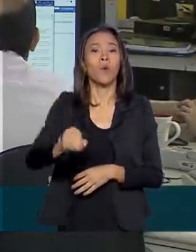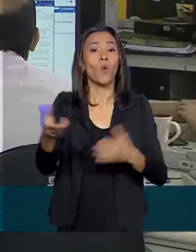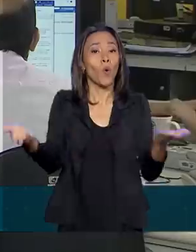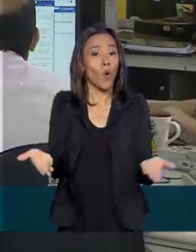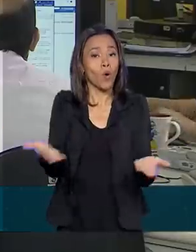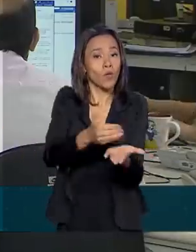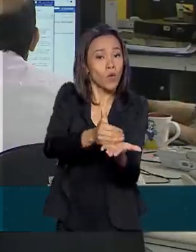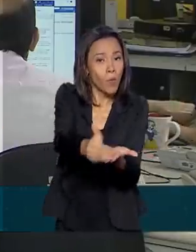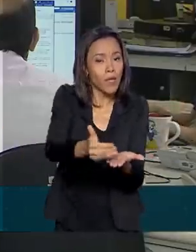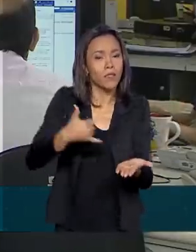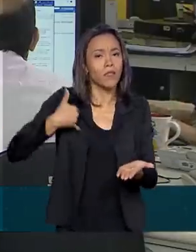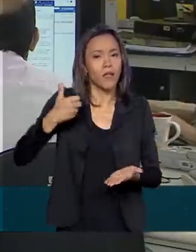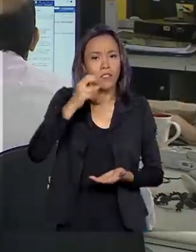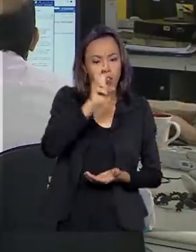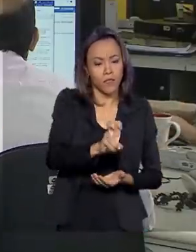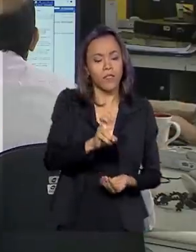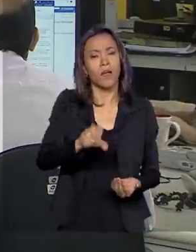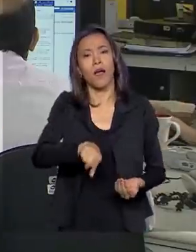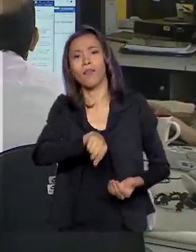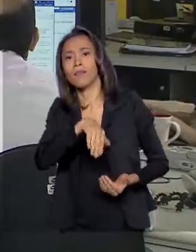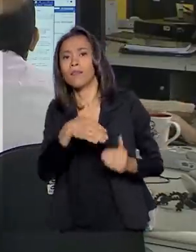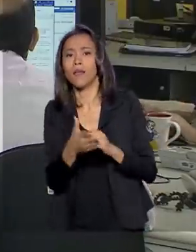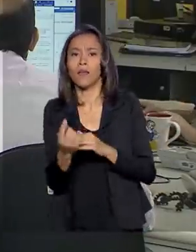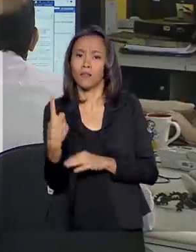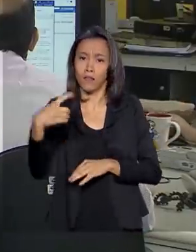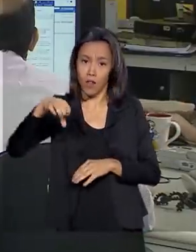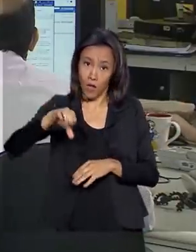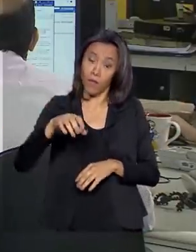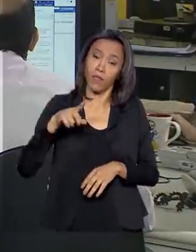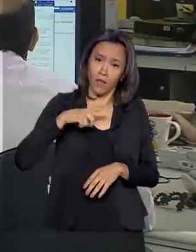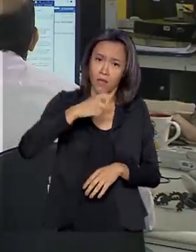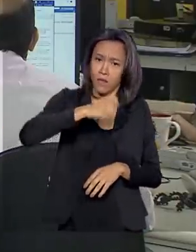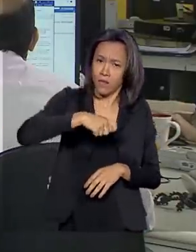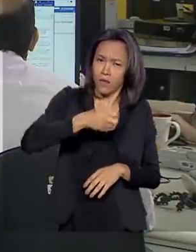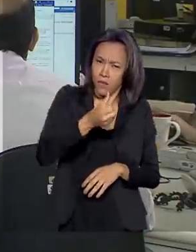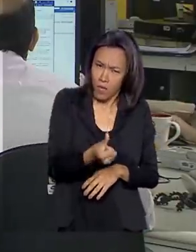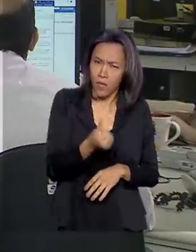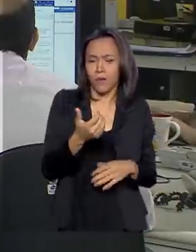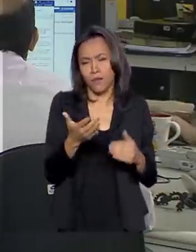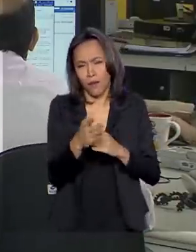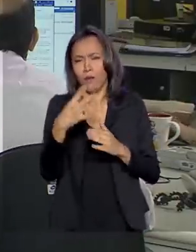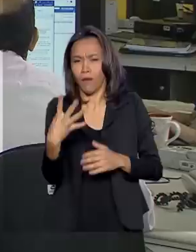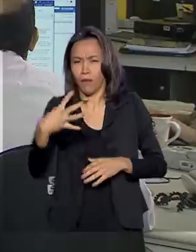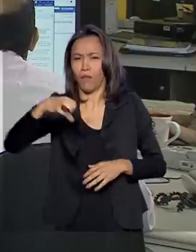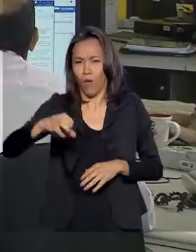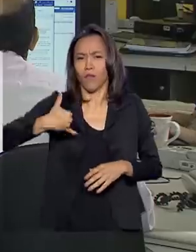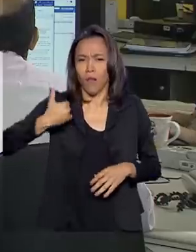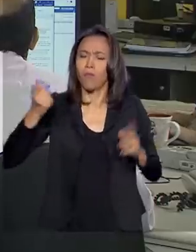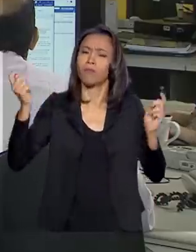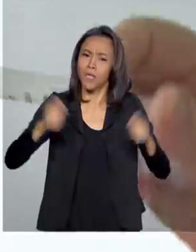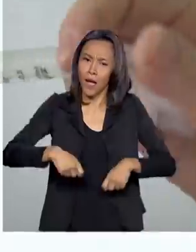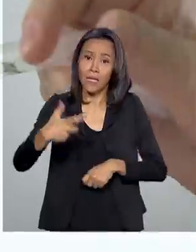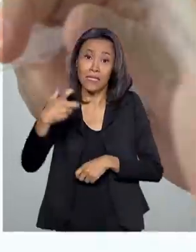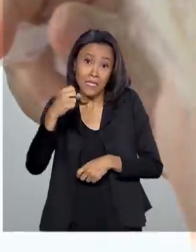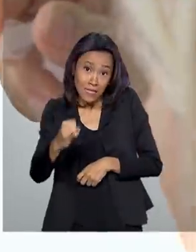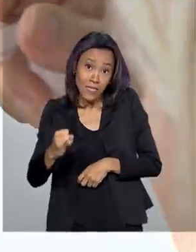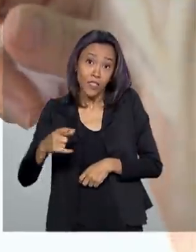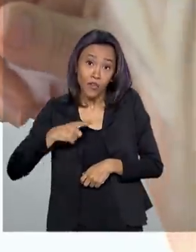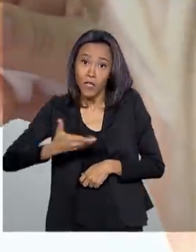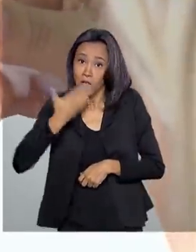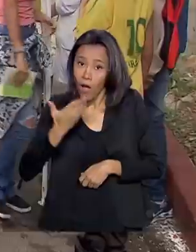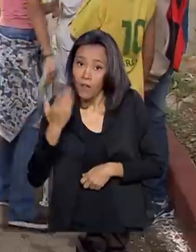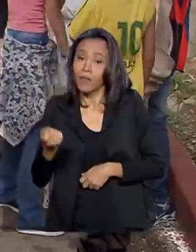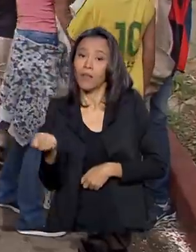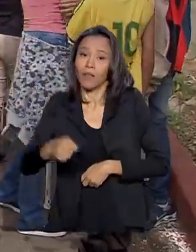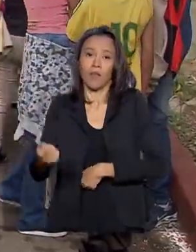e jovens de 5 a 19 anos, mas quem tem entre 6 meses e 49 anos também pode ser imunizado, caso haja disponibilidade